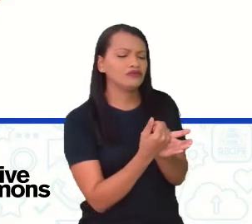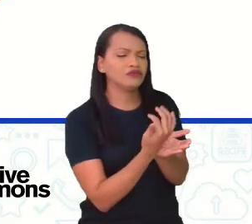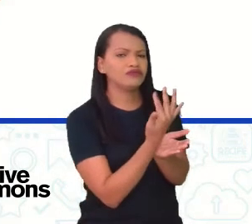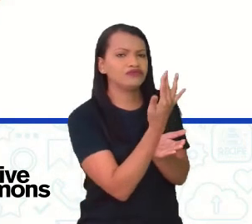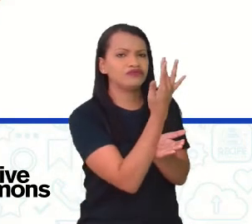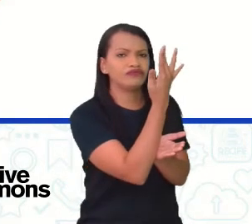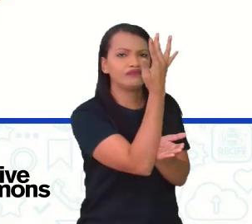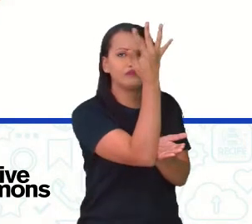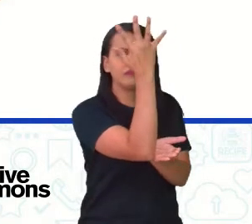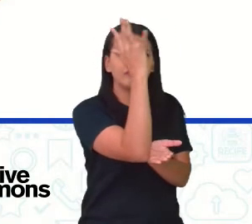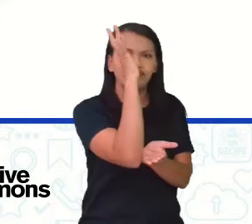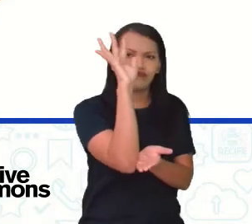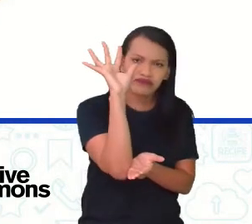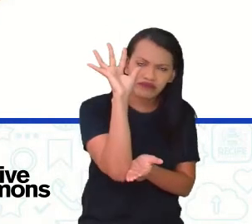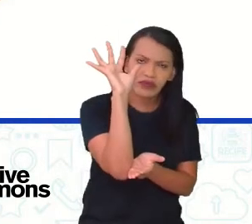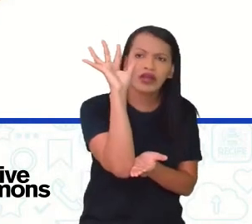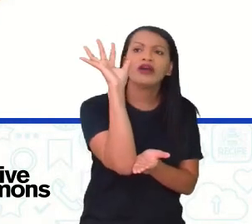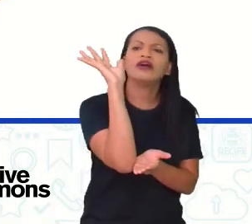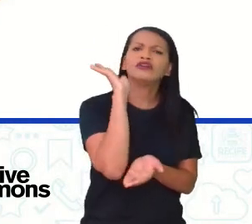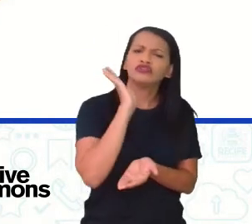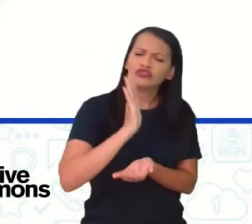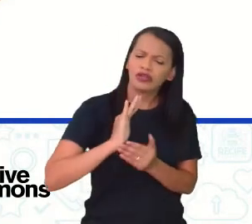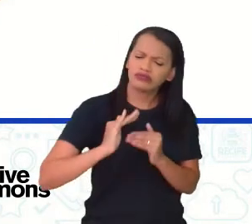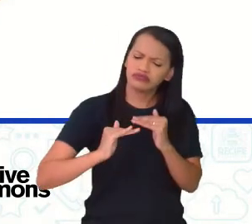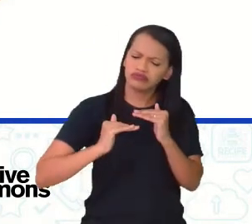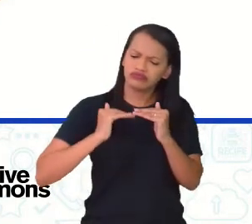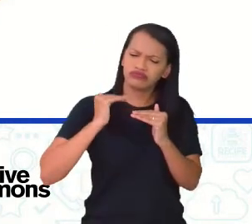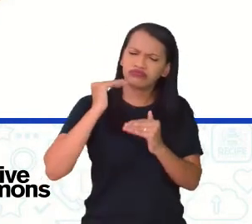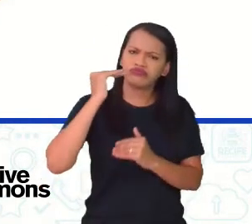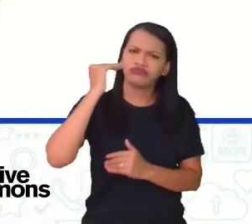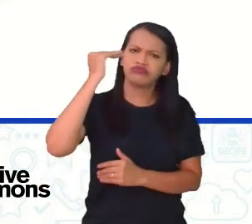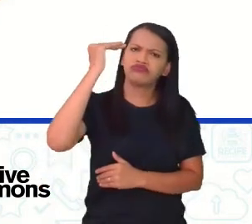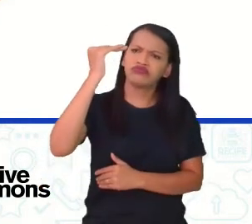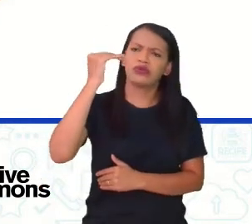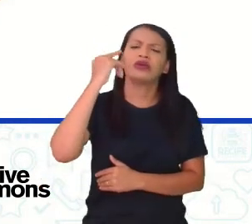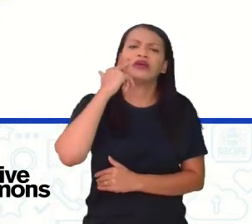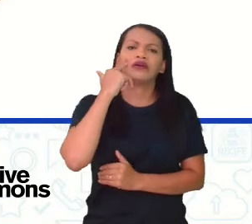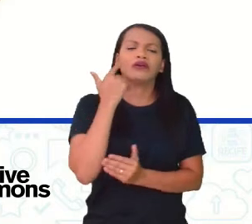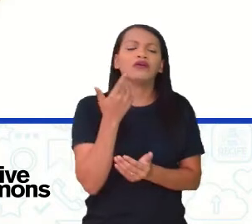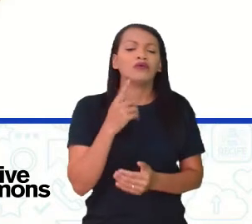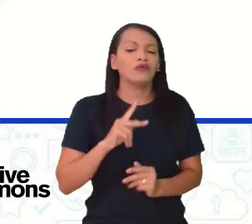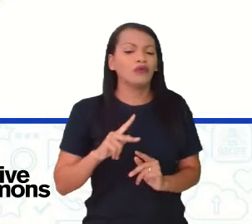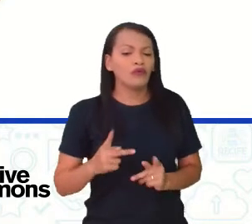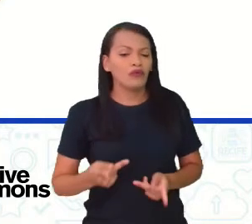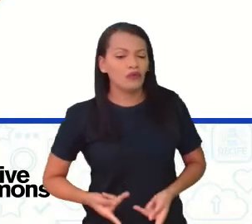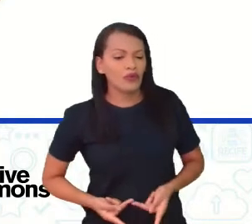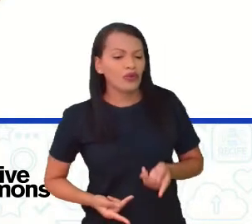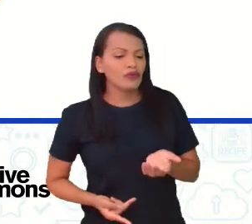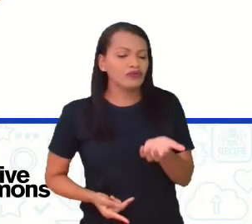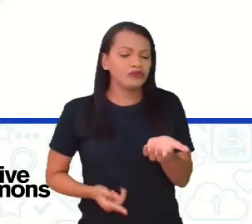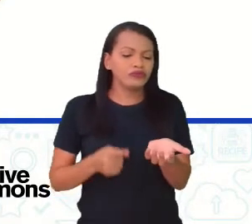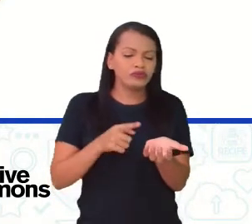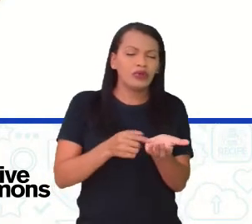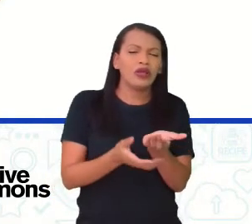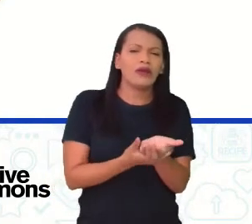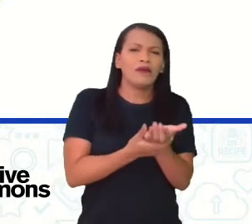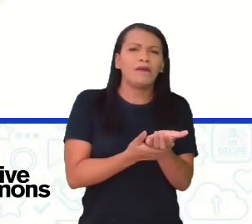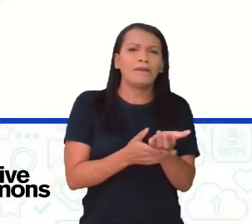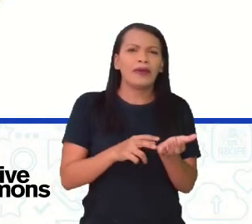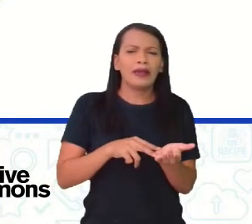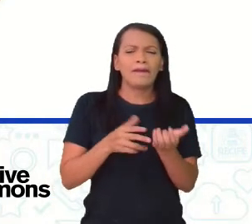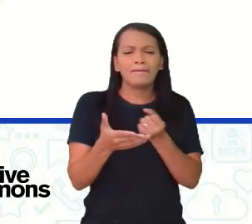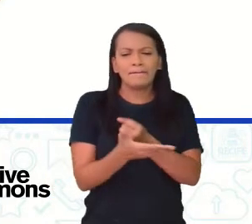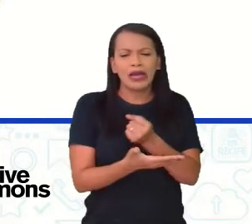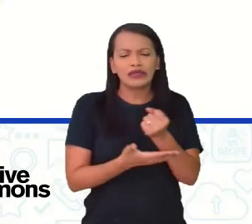consolidada, né? Uma árvore já que cresceu. E está ali o ser humano se vindo como base de sustentação para essa árvore, né?